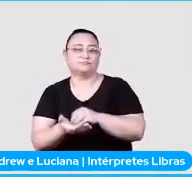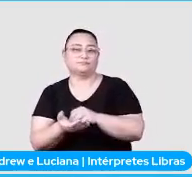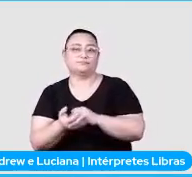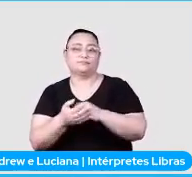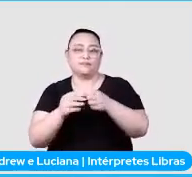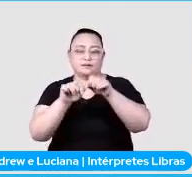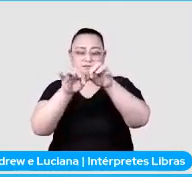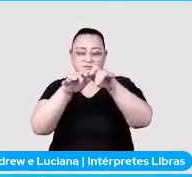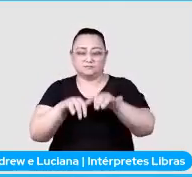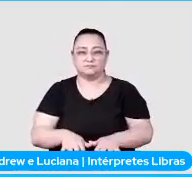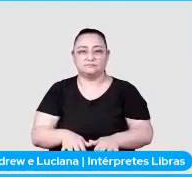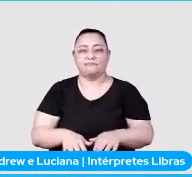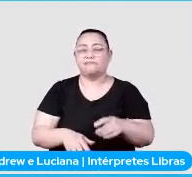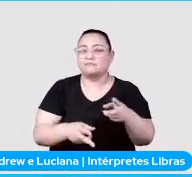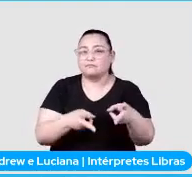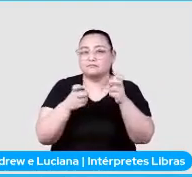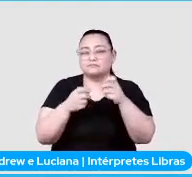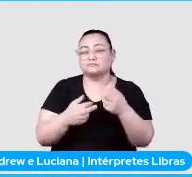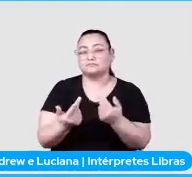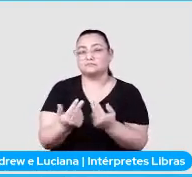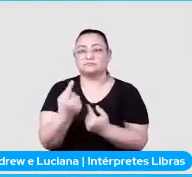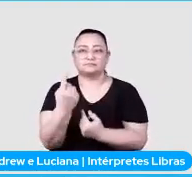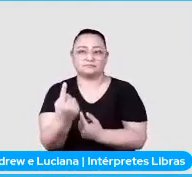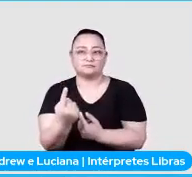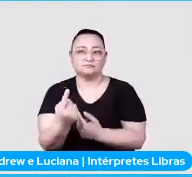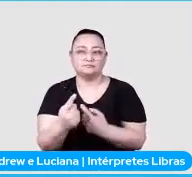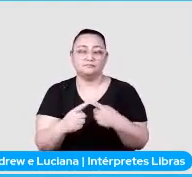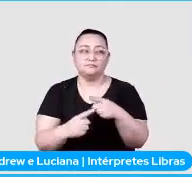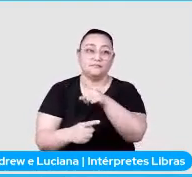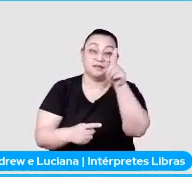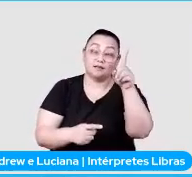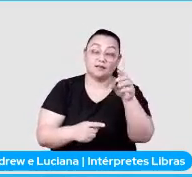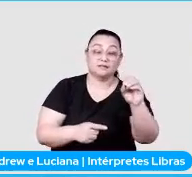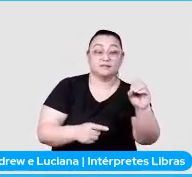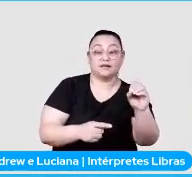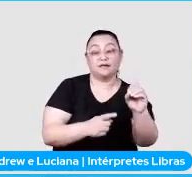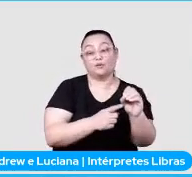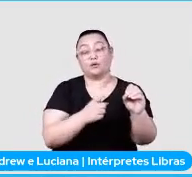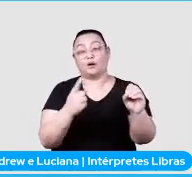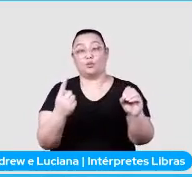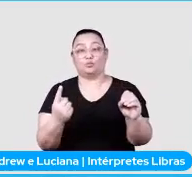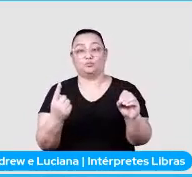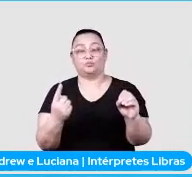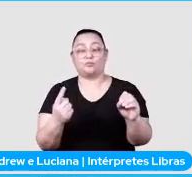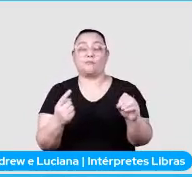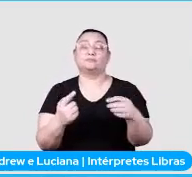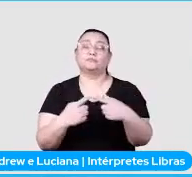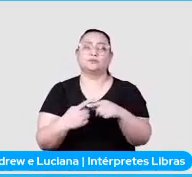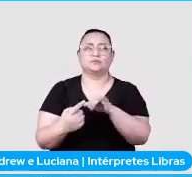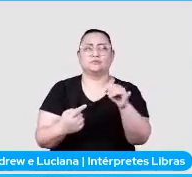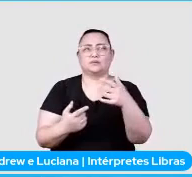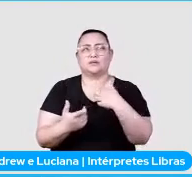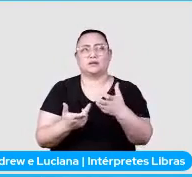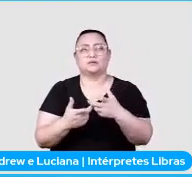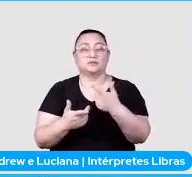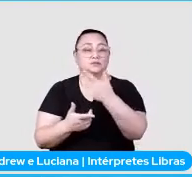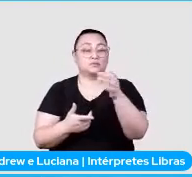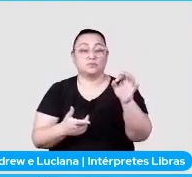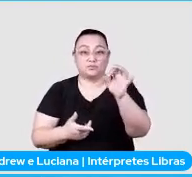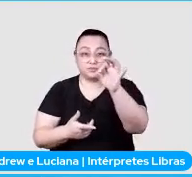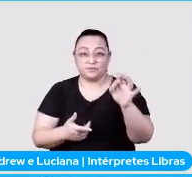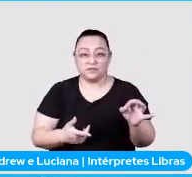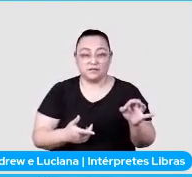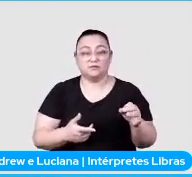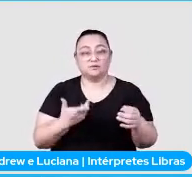e verificar se ela é igual a 1, porque a porcentagem é lá entre 0 e 1, certo? Então, se eu quero 100% da description, eu tenho que verificar se ela